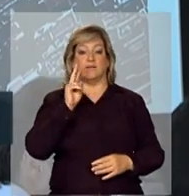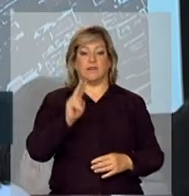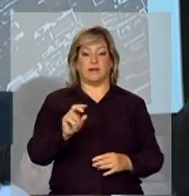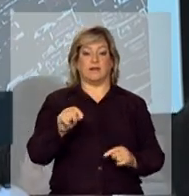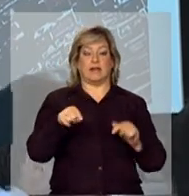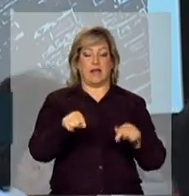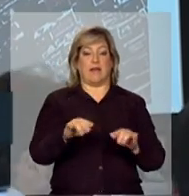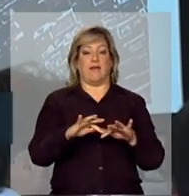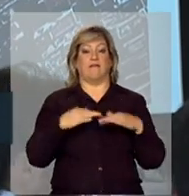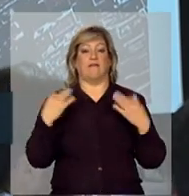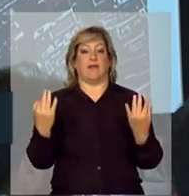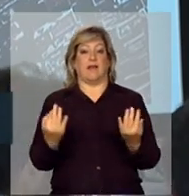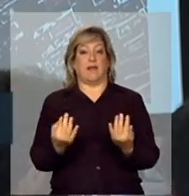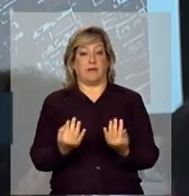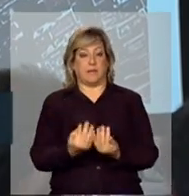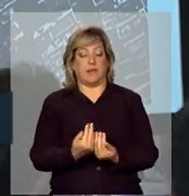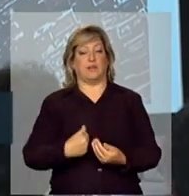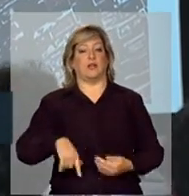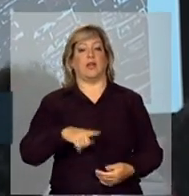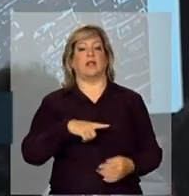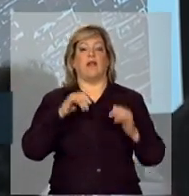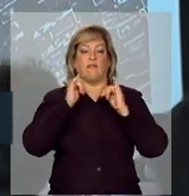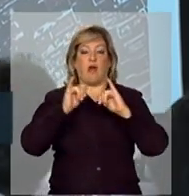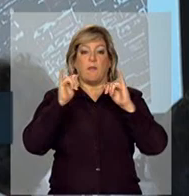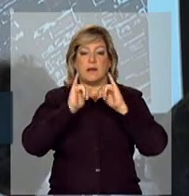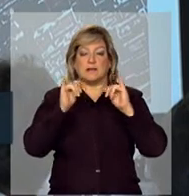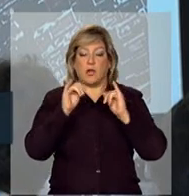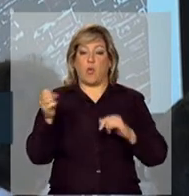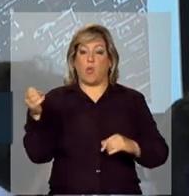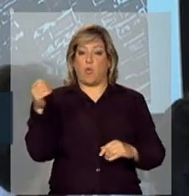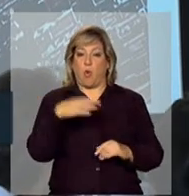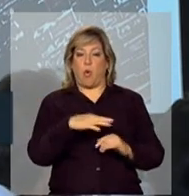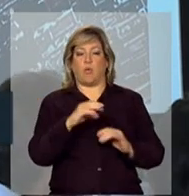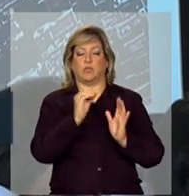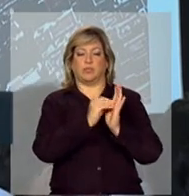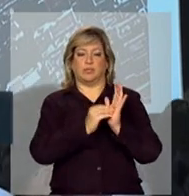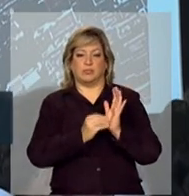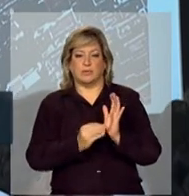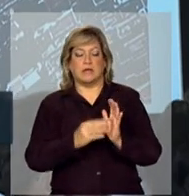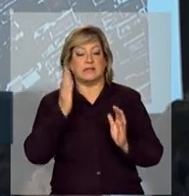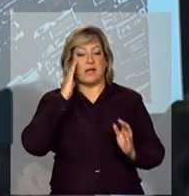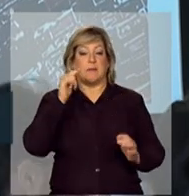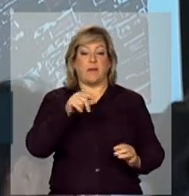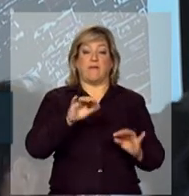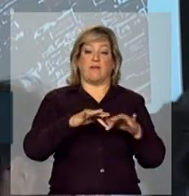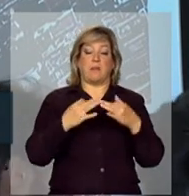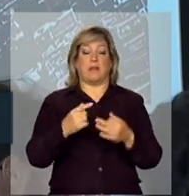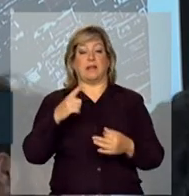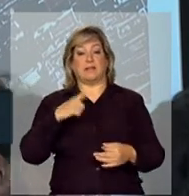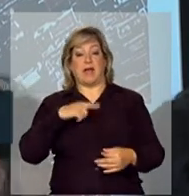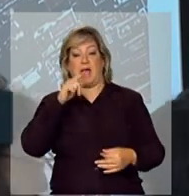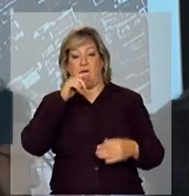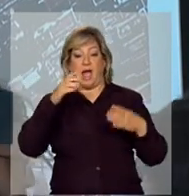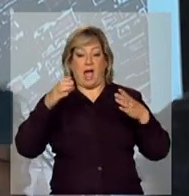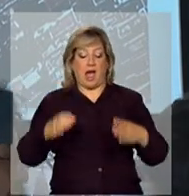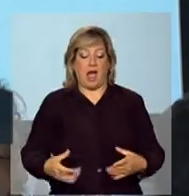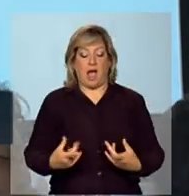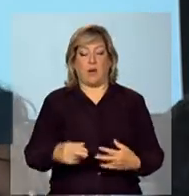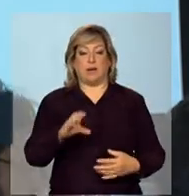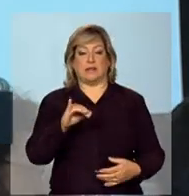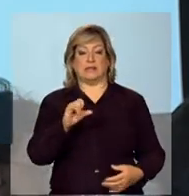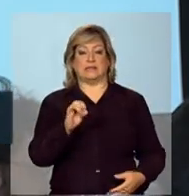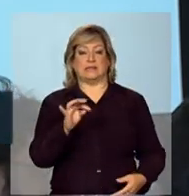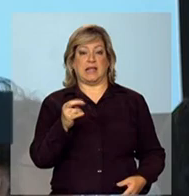essa família, nós estamos comprando banco de dados novo para ver, inclusive, no meio rural, se a família tem cisterno ou não, poder fazer essa aferição. Então,